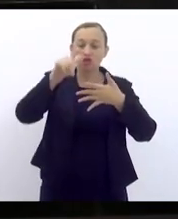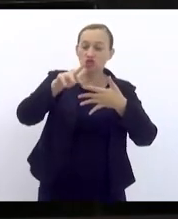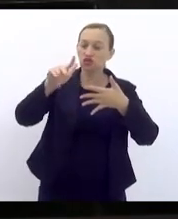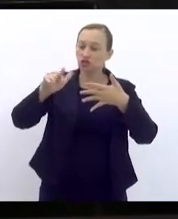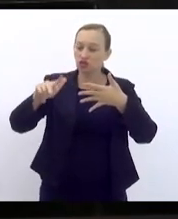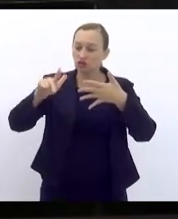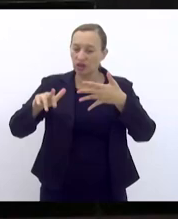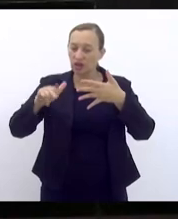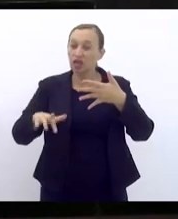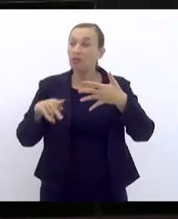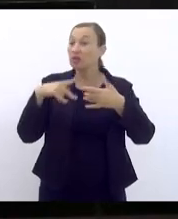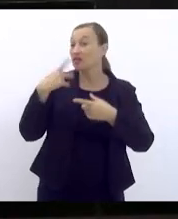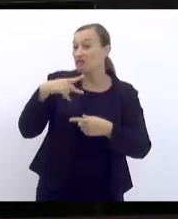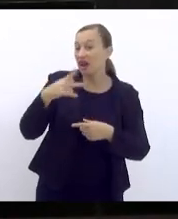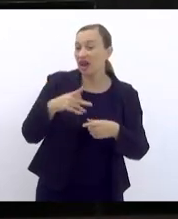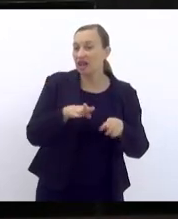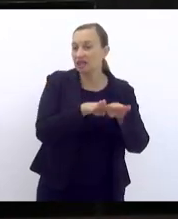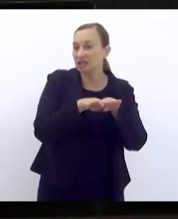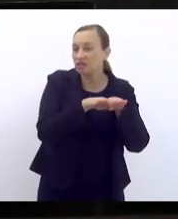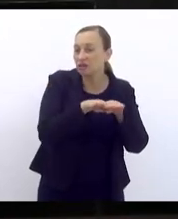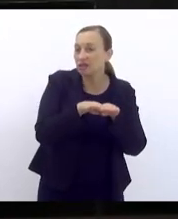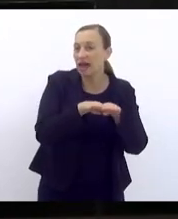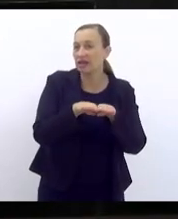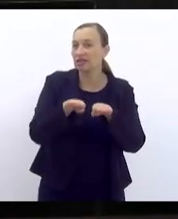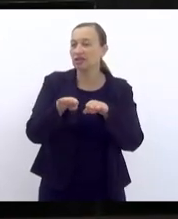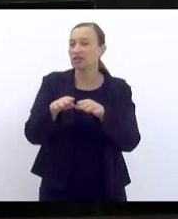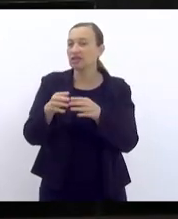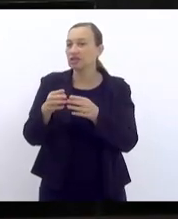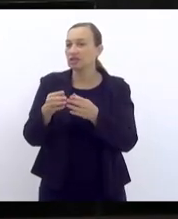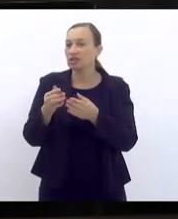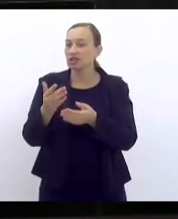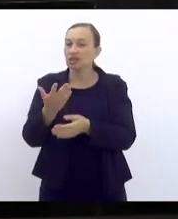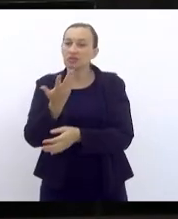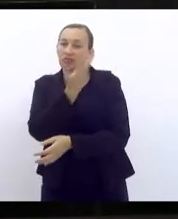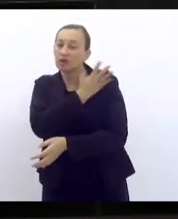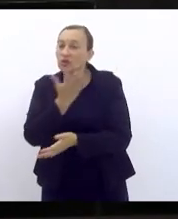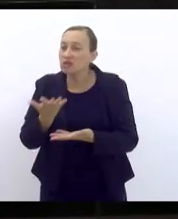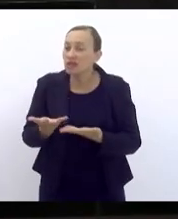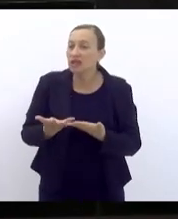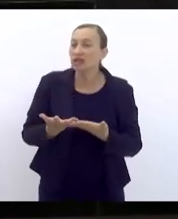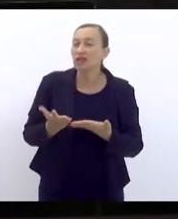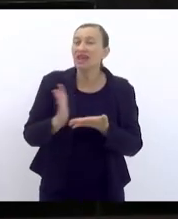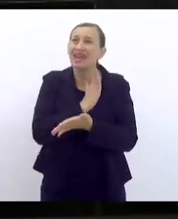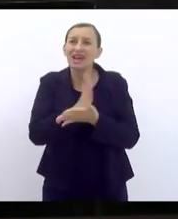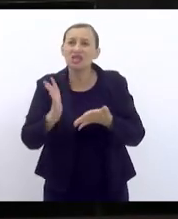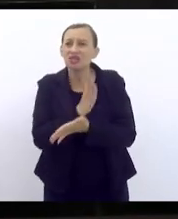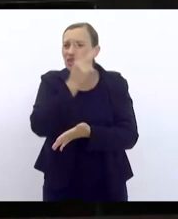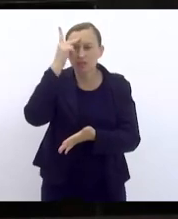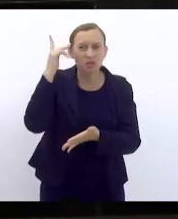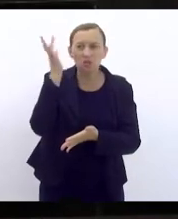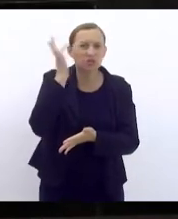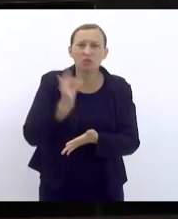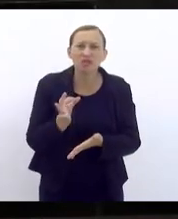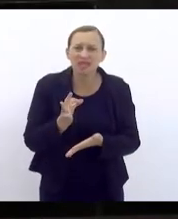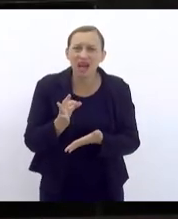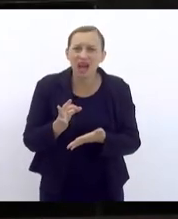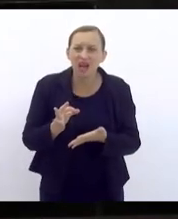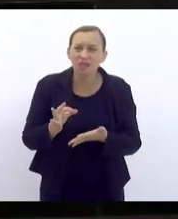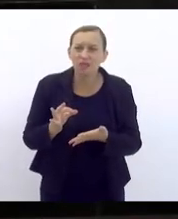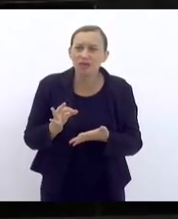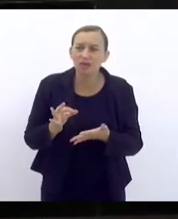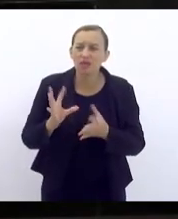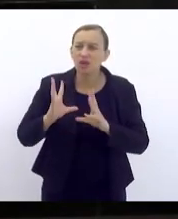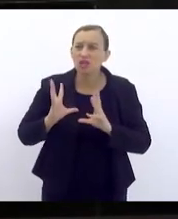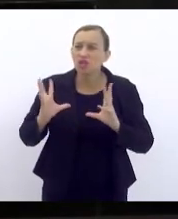fala desigualdade, discriminação, deputada Marina do MST. E muitas vezes as pessoas não sabem como é que...